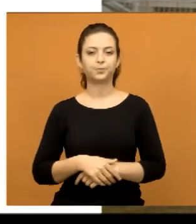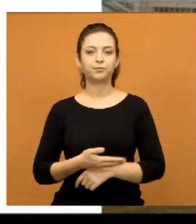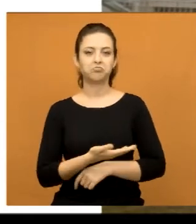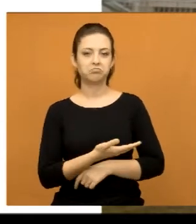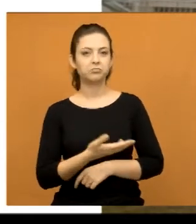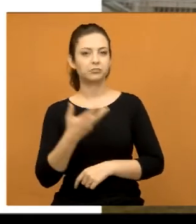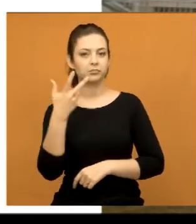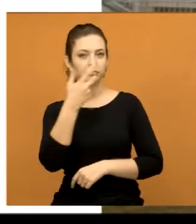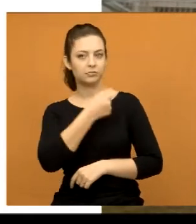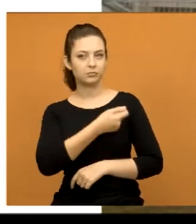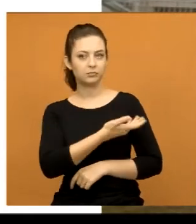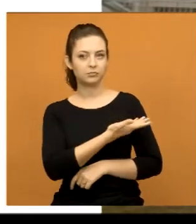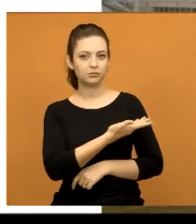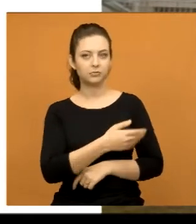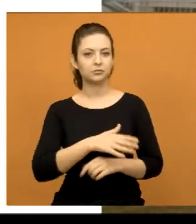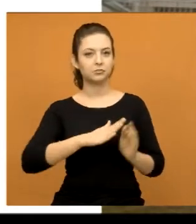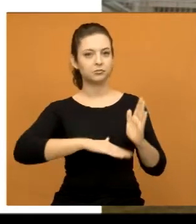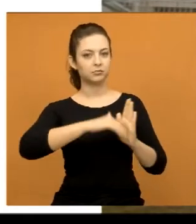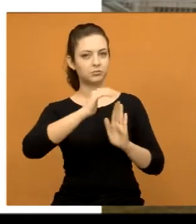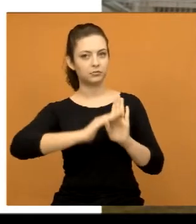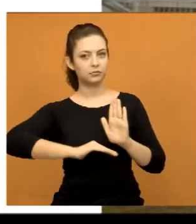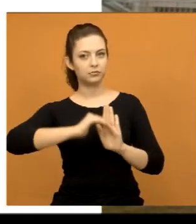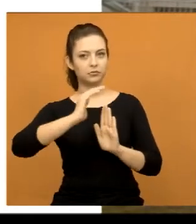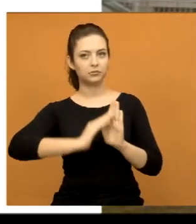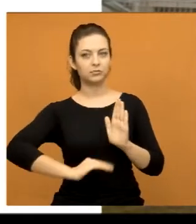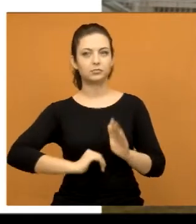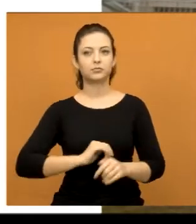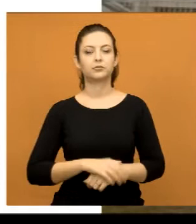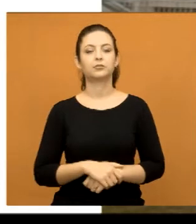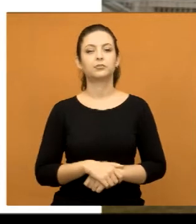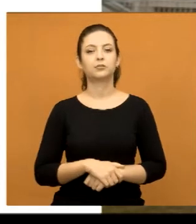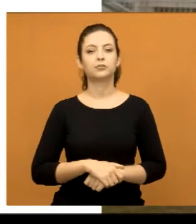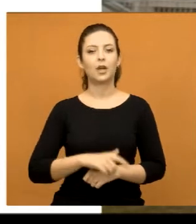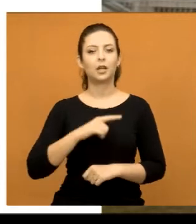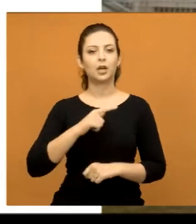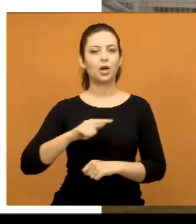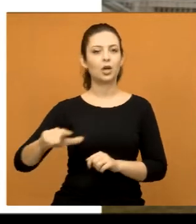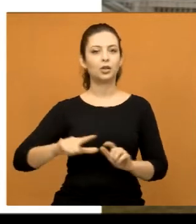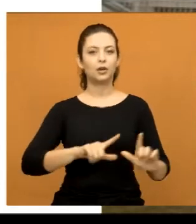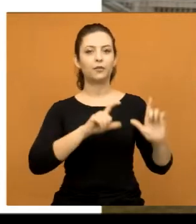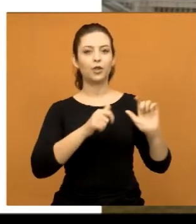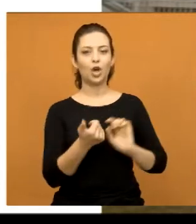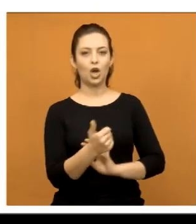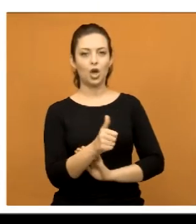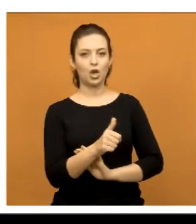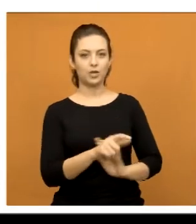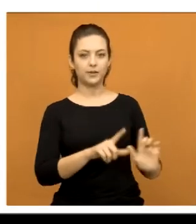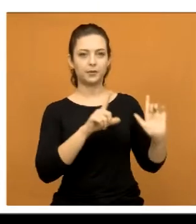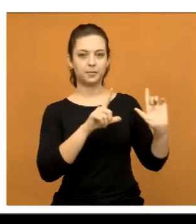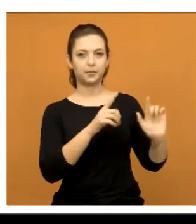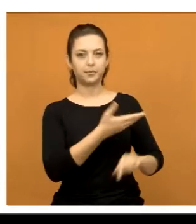Ficou muito bonito ali, a pintura. Tem outra foto 11 também.